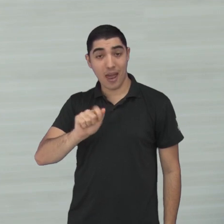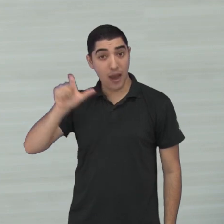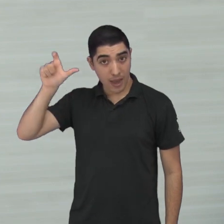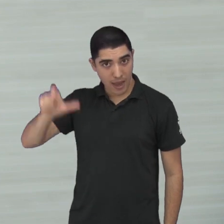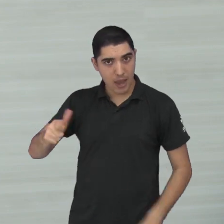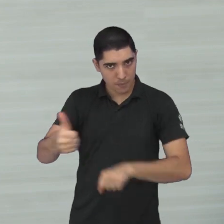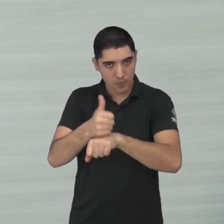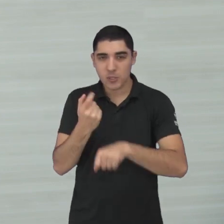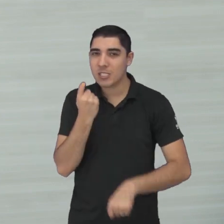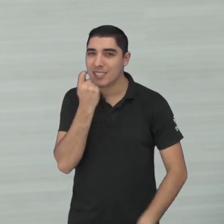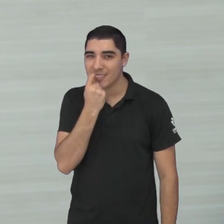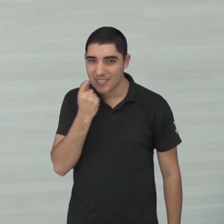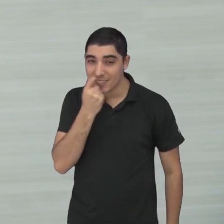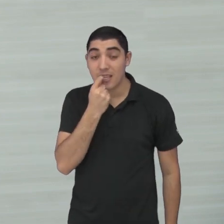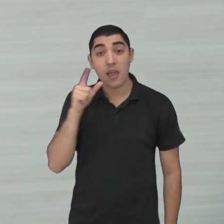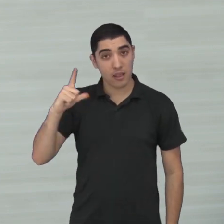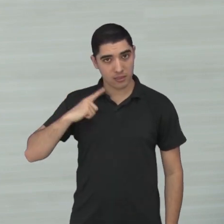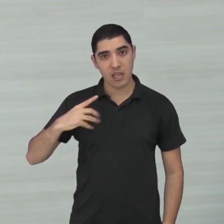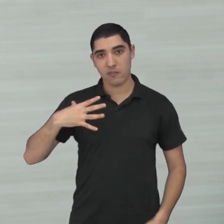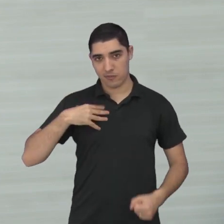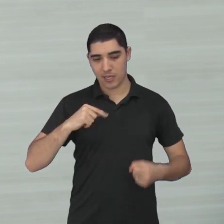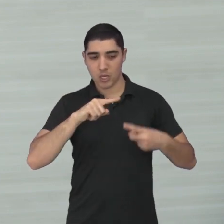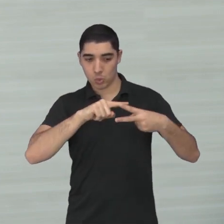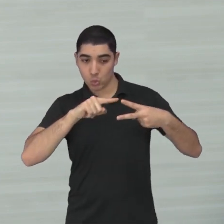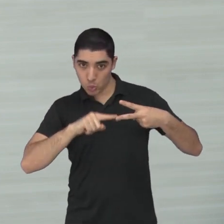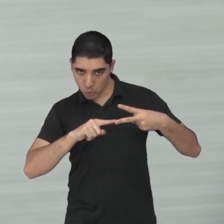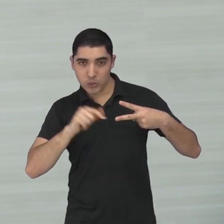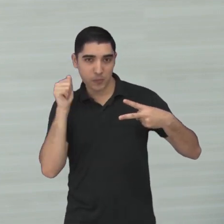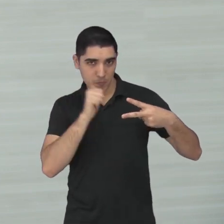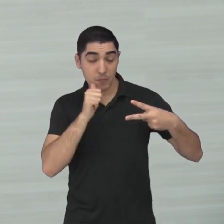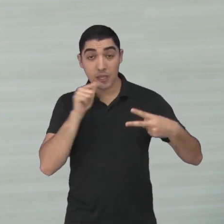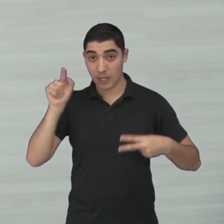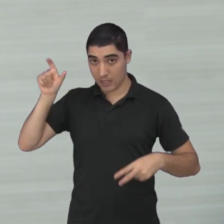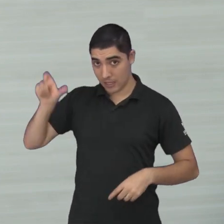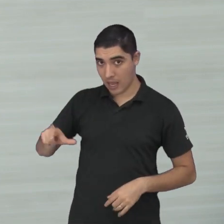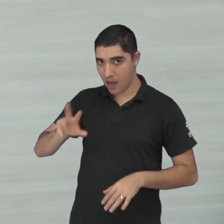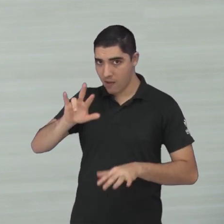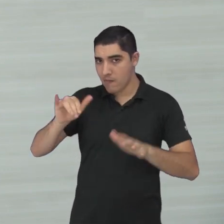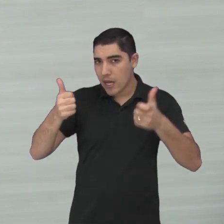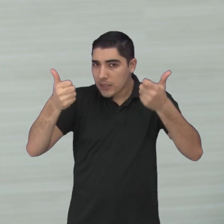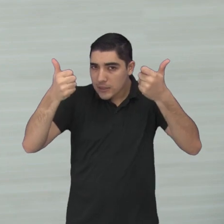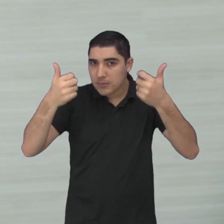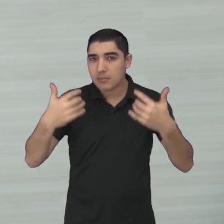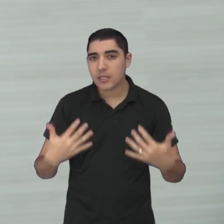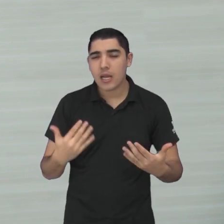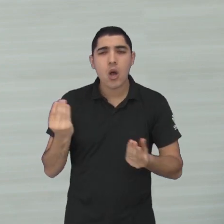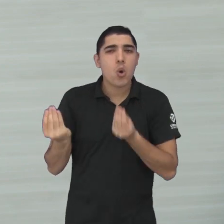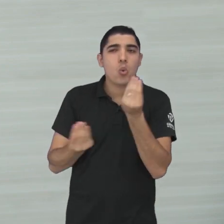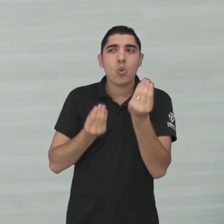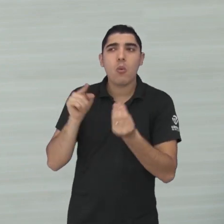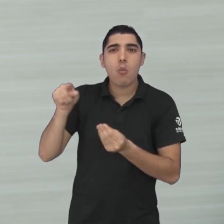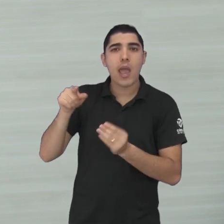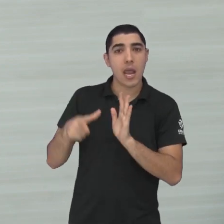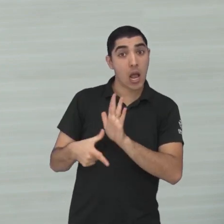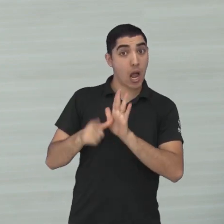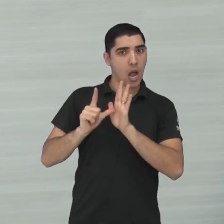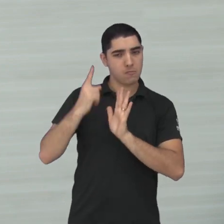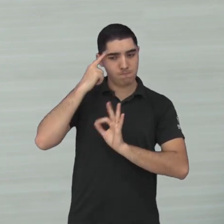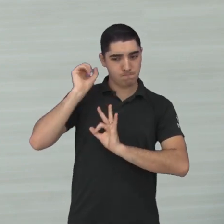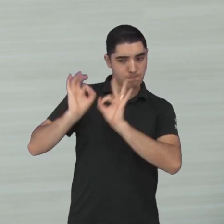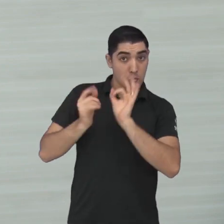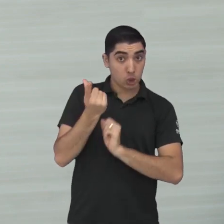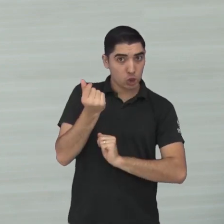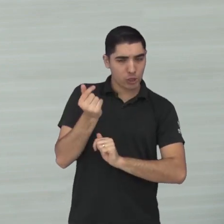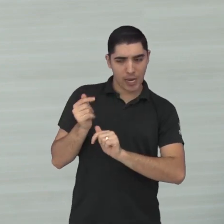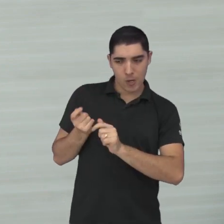Ela é dentista e mãe de outras duas meninas e ela vai contar um pouquinho para a gente como é que ela se planejou